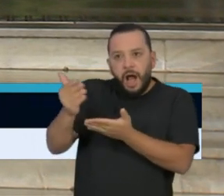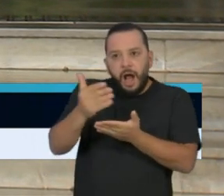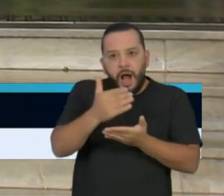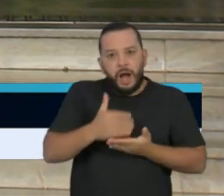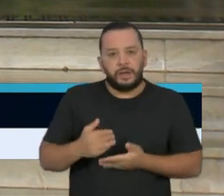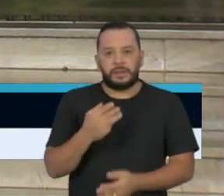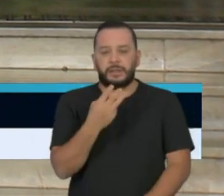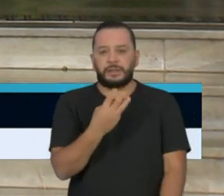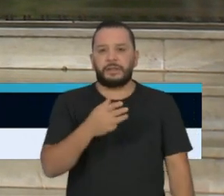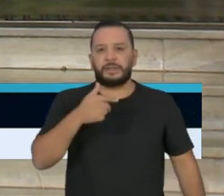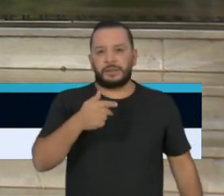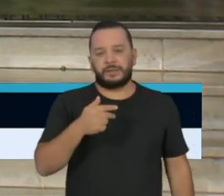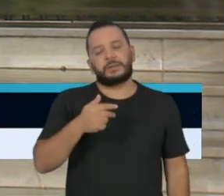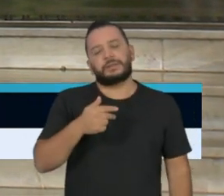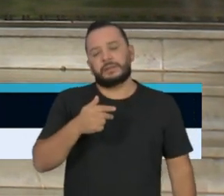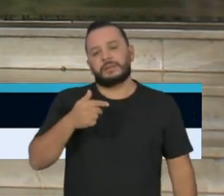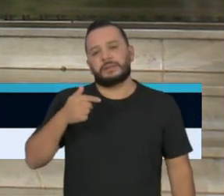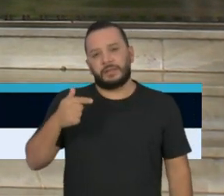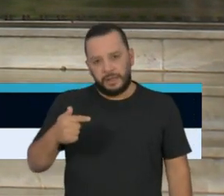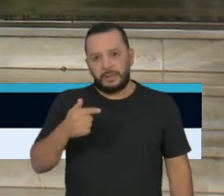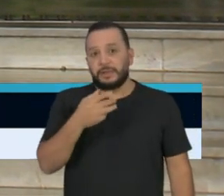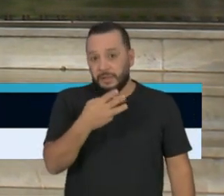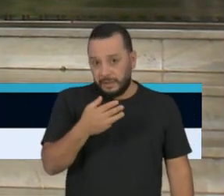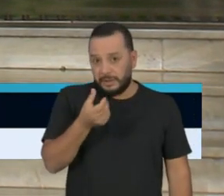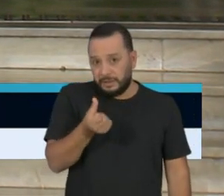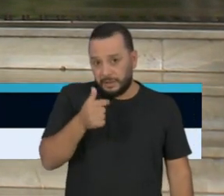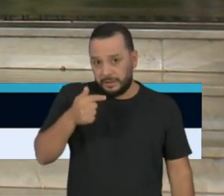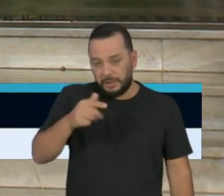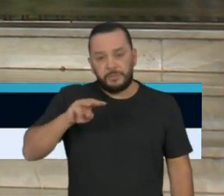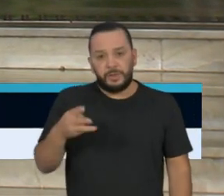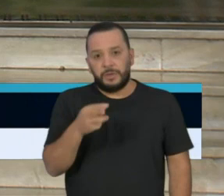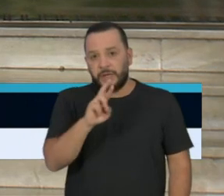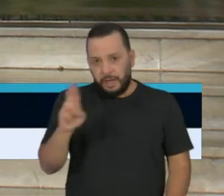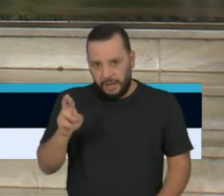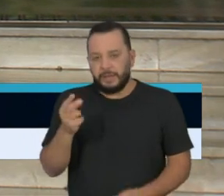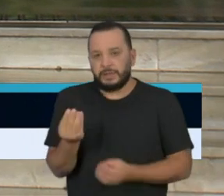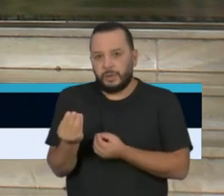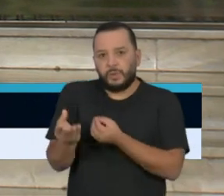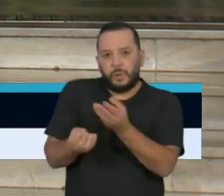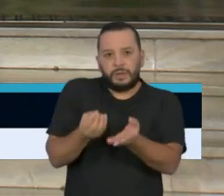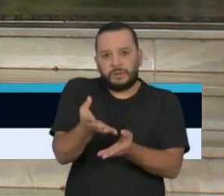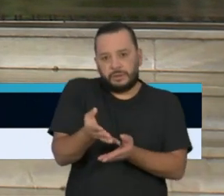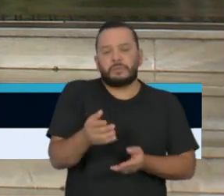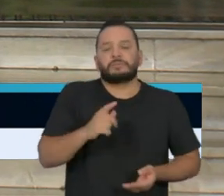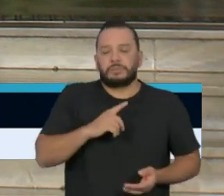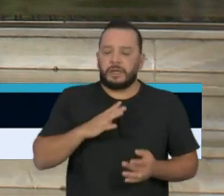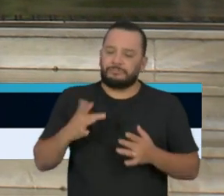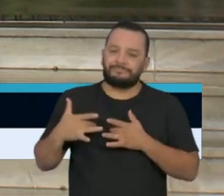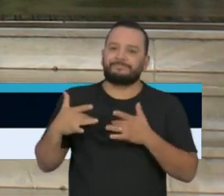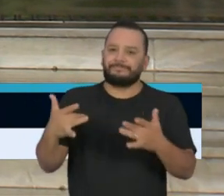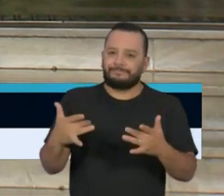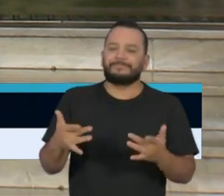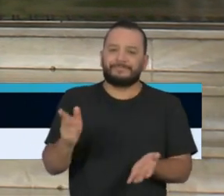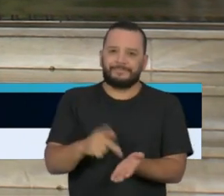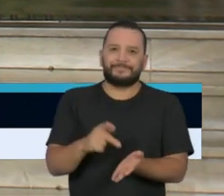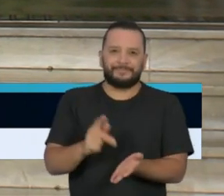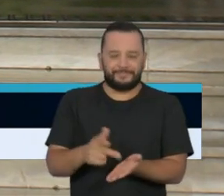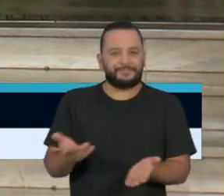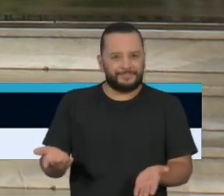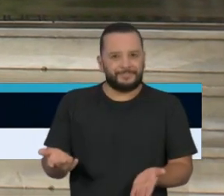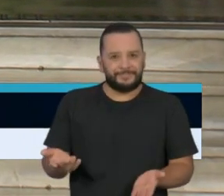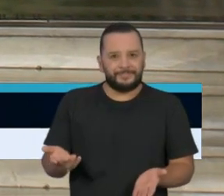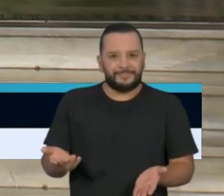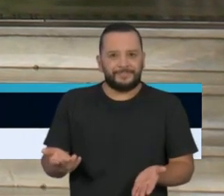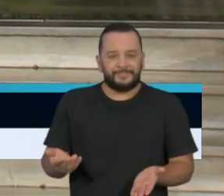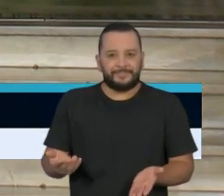367 milhões em doações. É um gesto de grandeza, além de vários outros que, independentemente desse